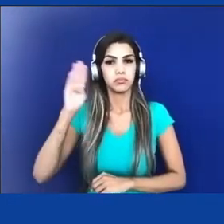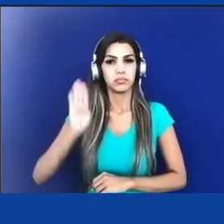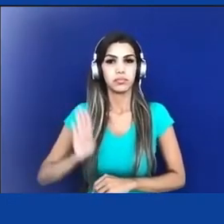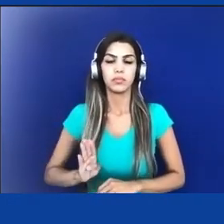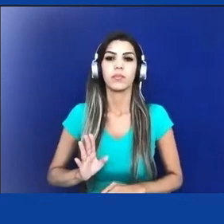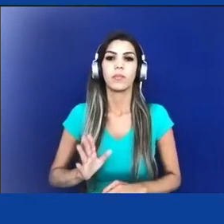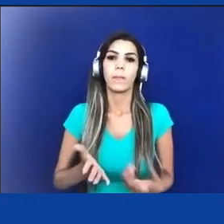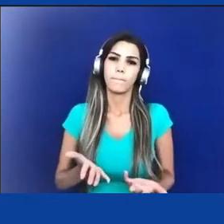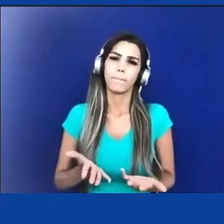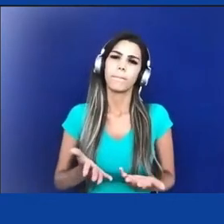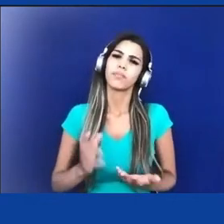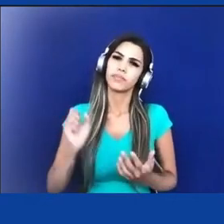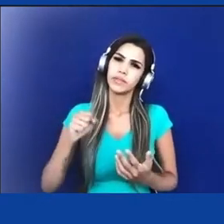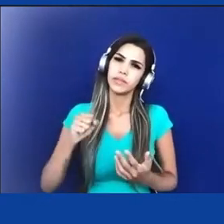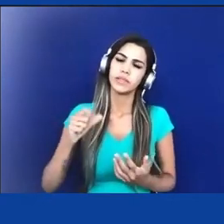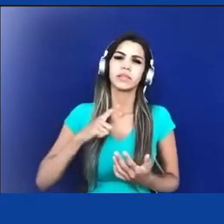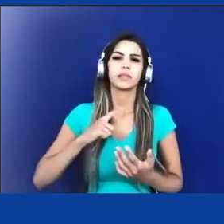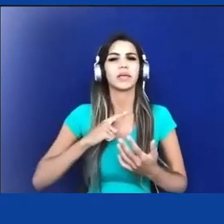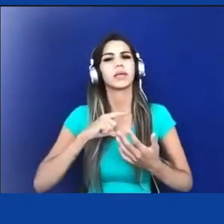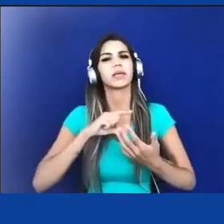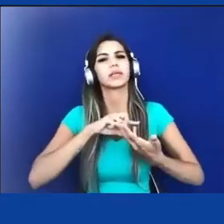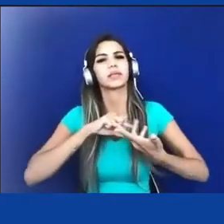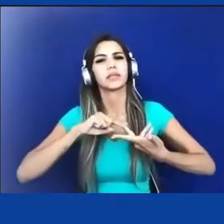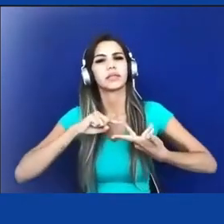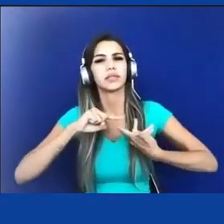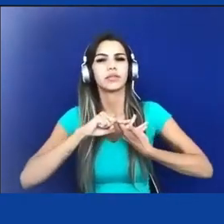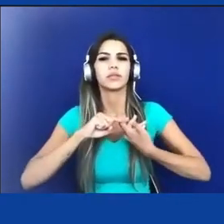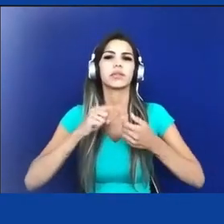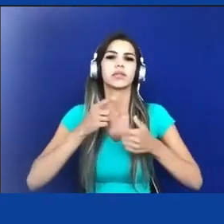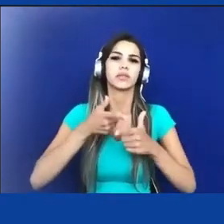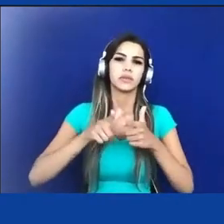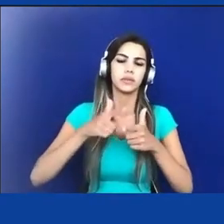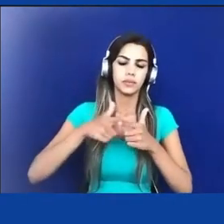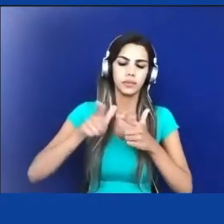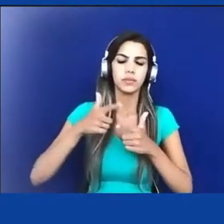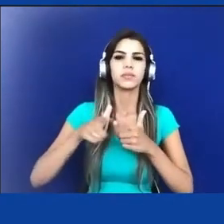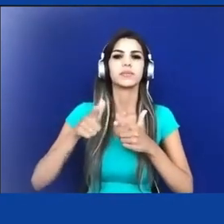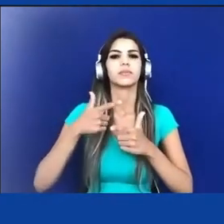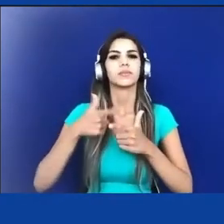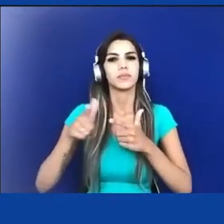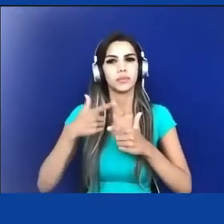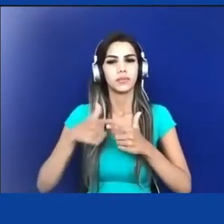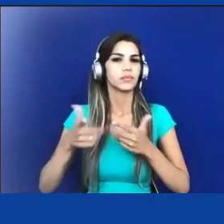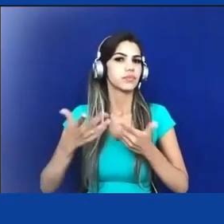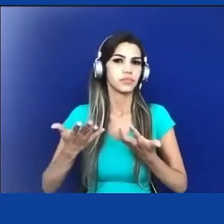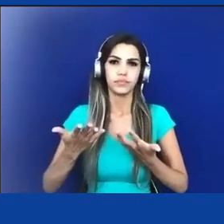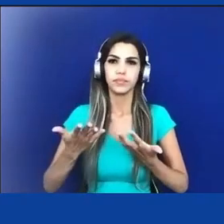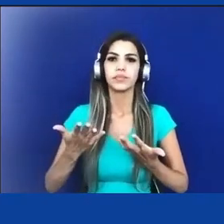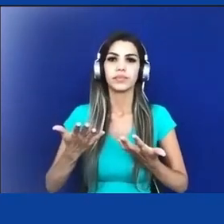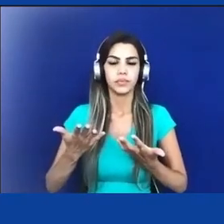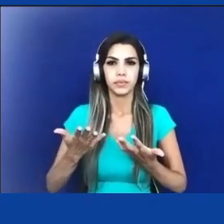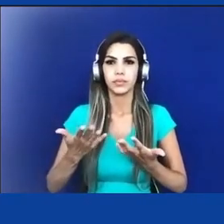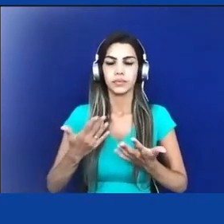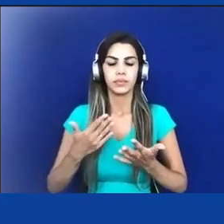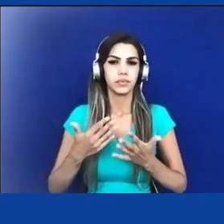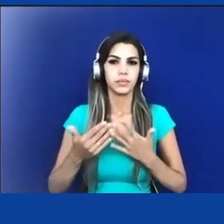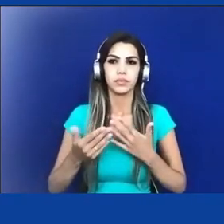isso implica, com todos os problemas que isso traz, com todos os disfarces que isso